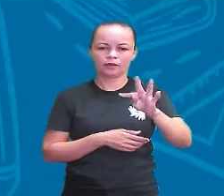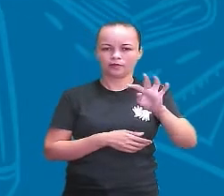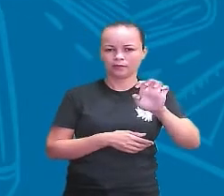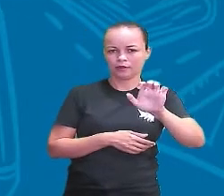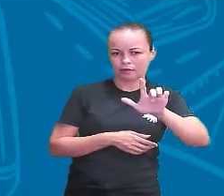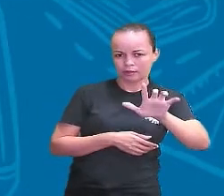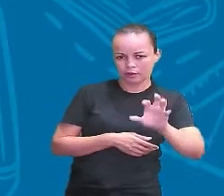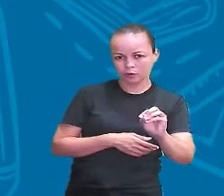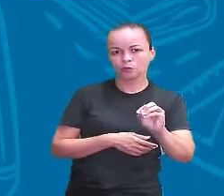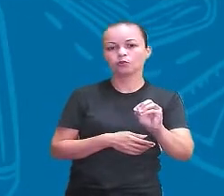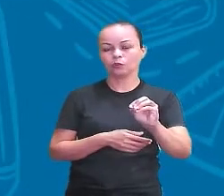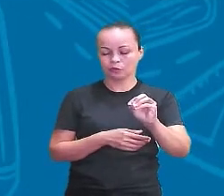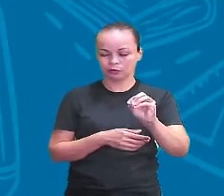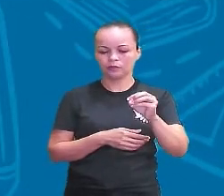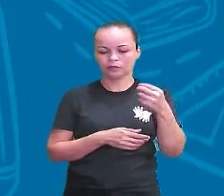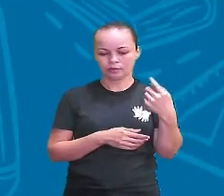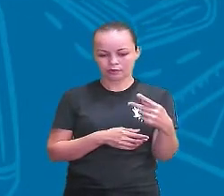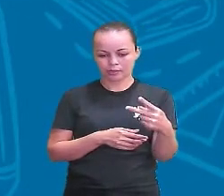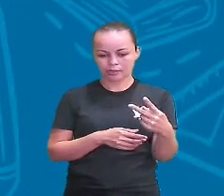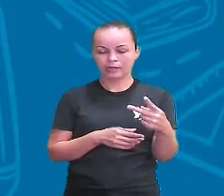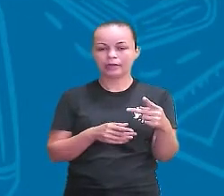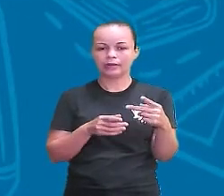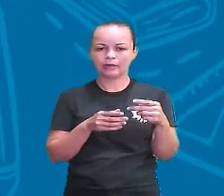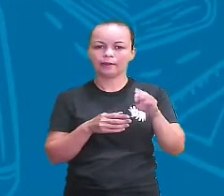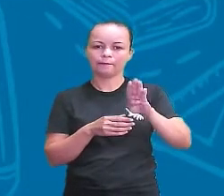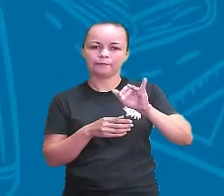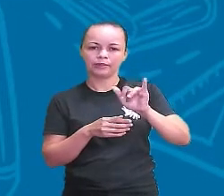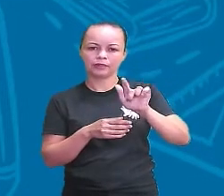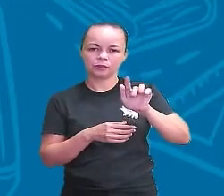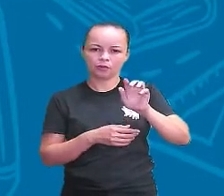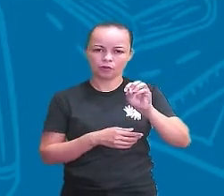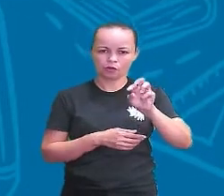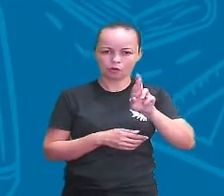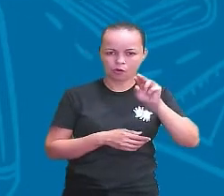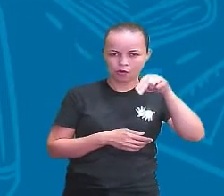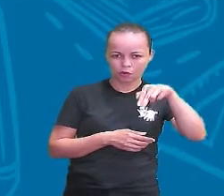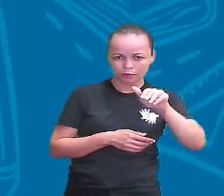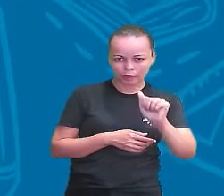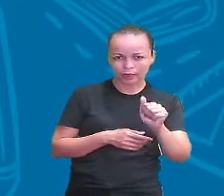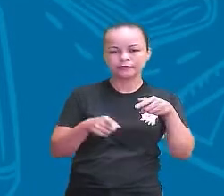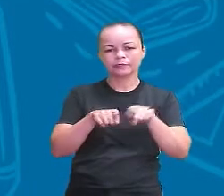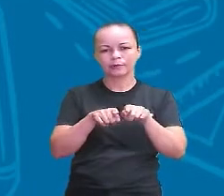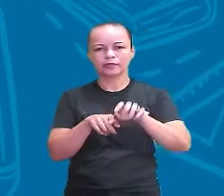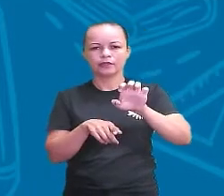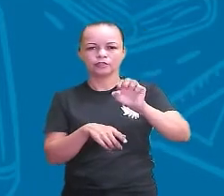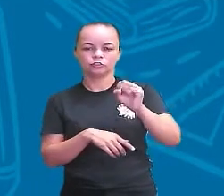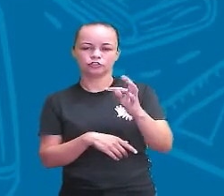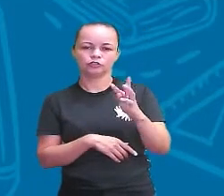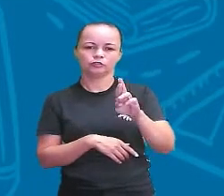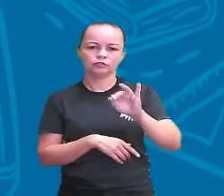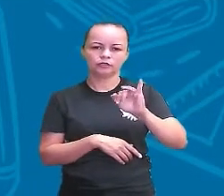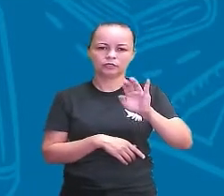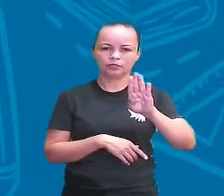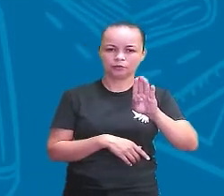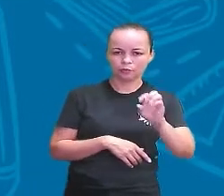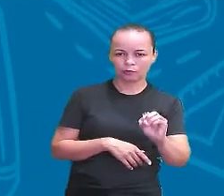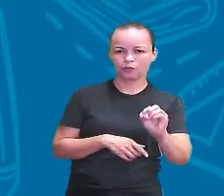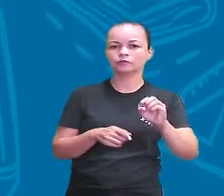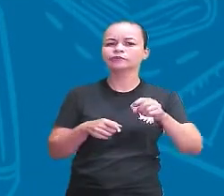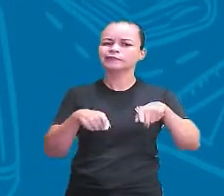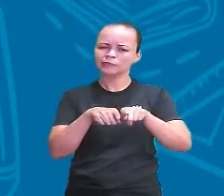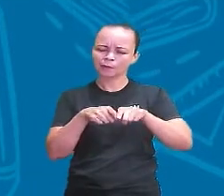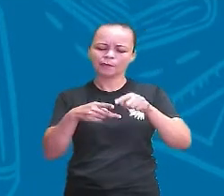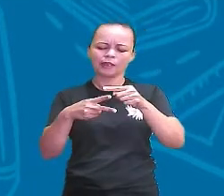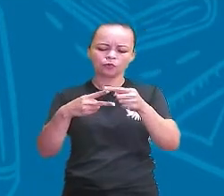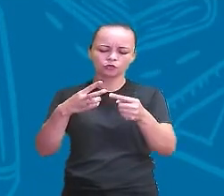frente, que se chama martelo, a bigorna e o estribo também vibrem. Na orelha interna, são encontradas